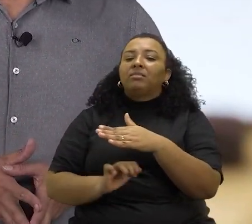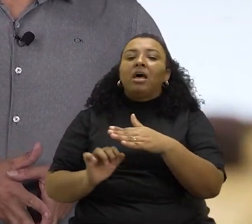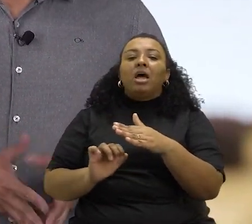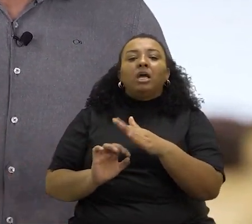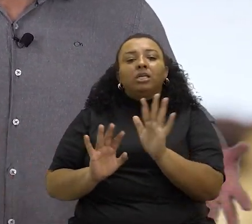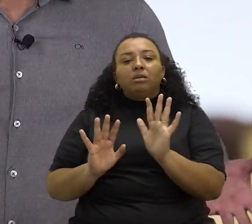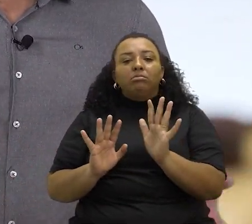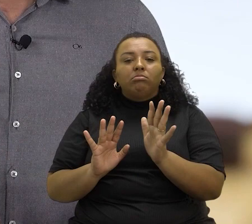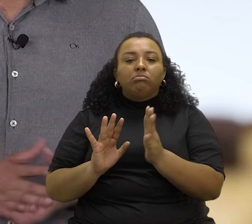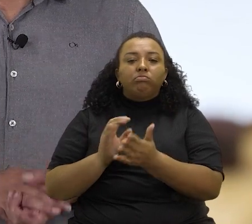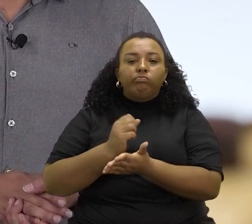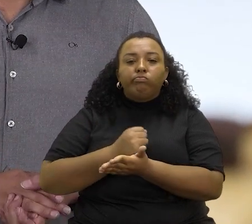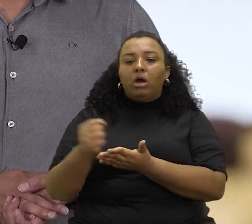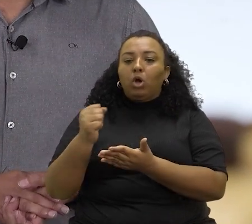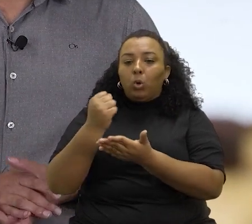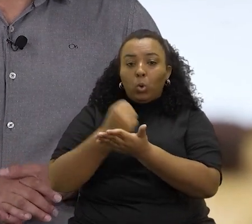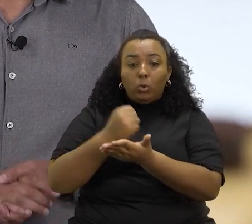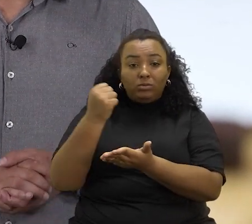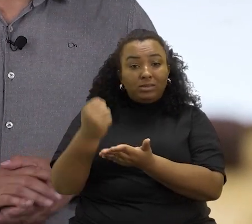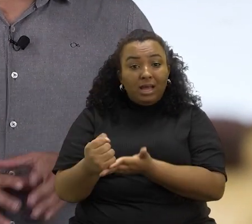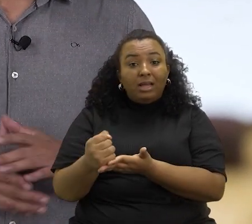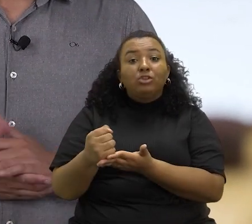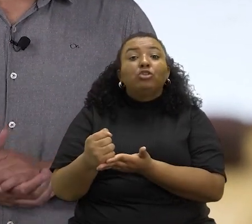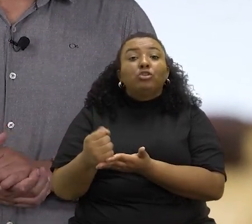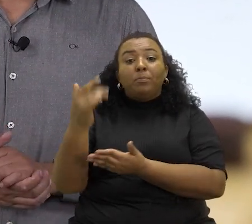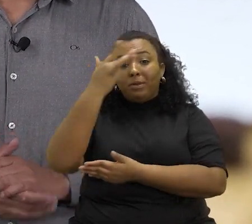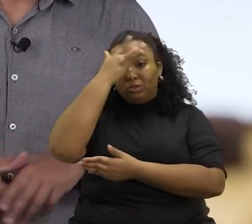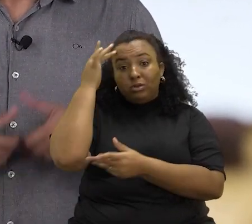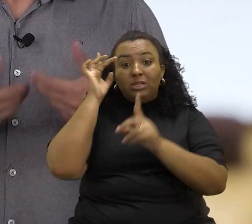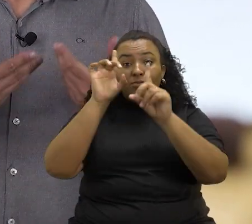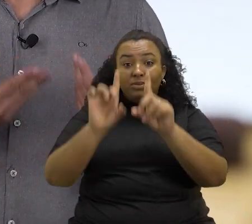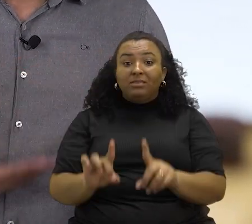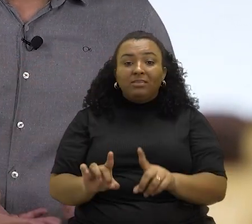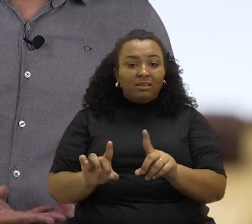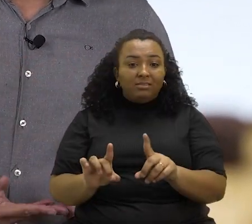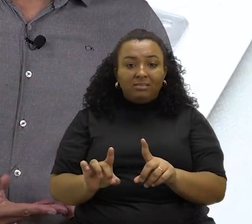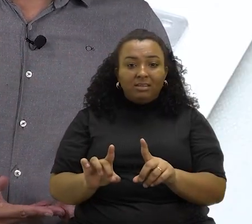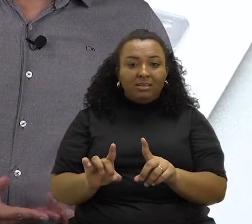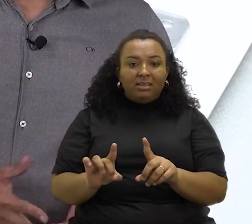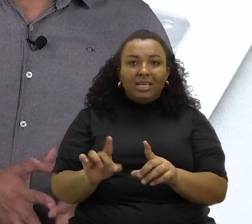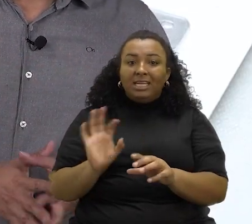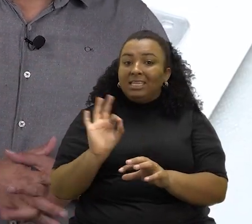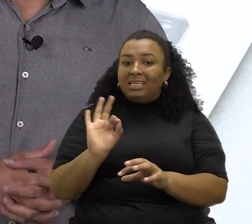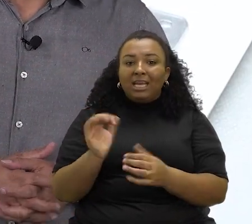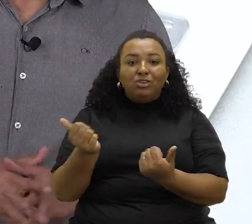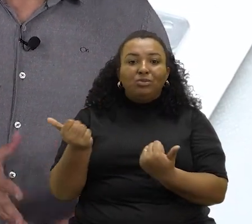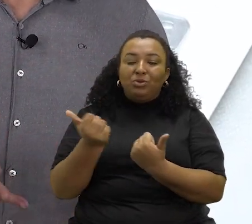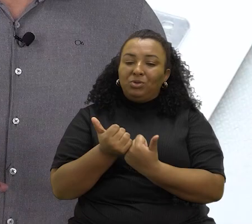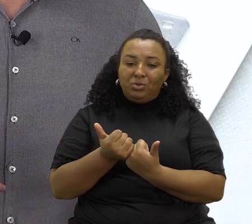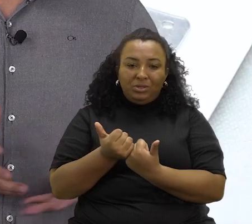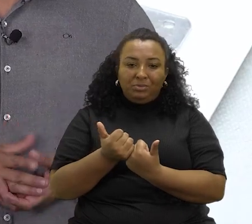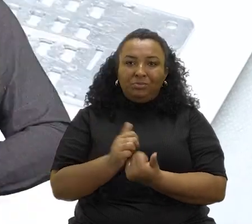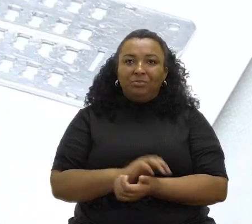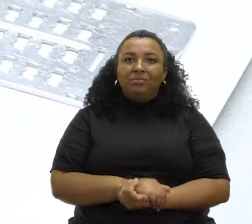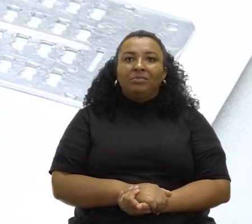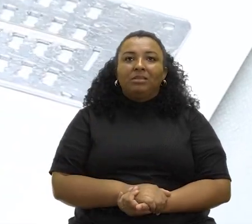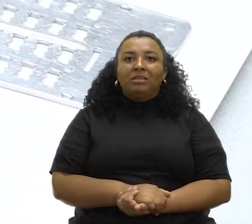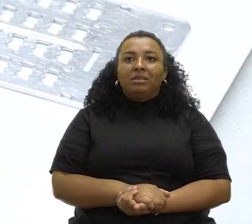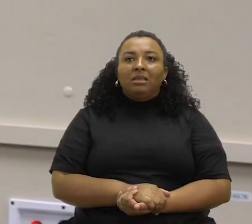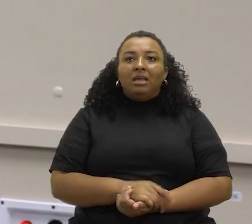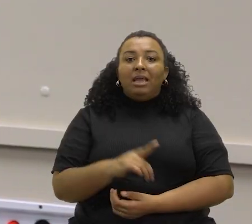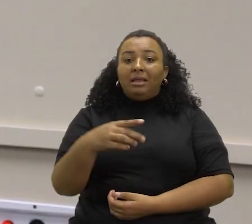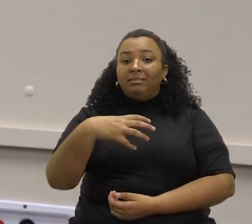empresa que encerrou o contrato de 92 pessoas com deficiência sem que antes tenham sido contratados substitutos.